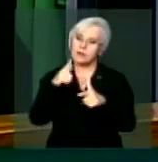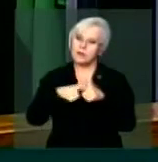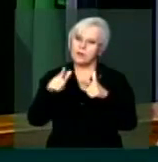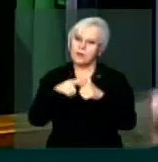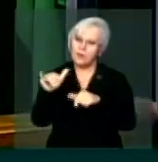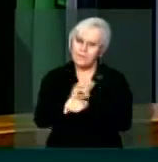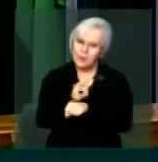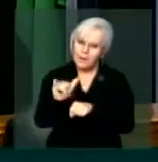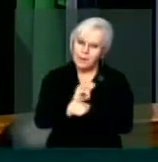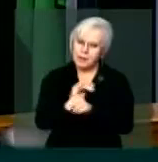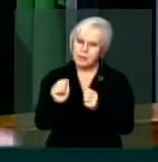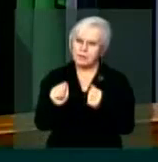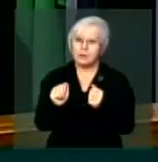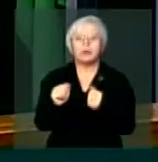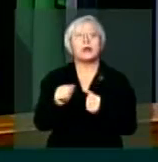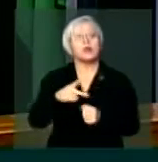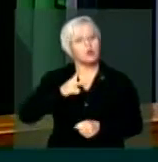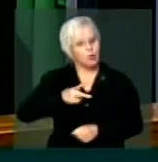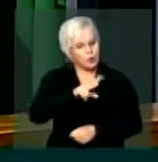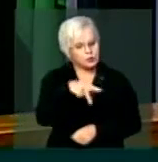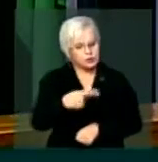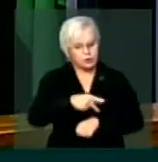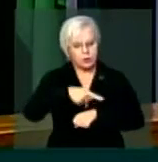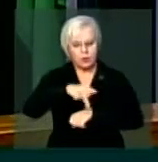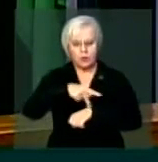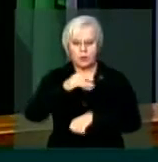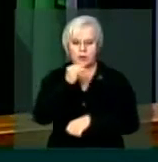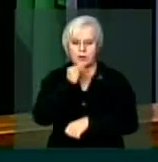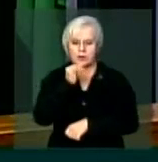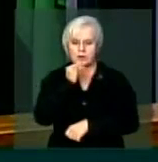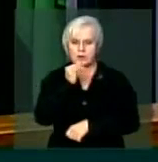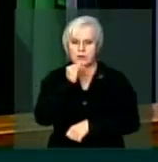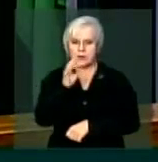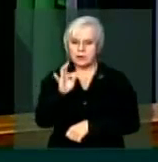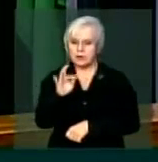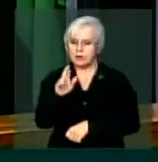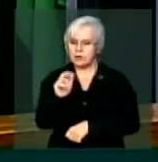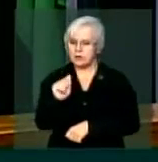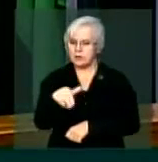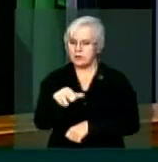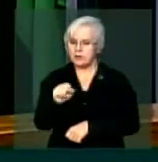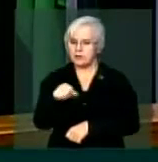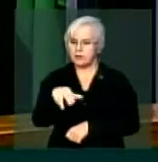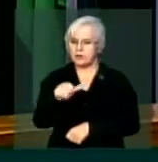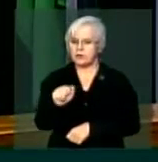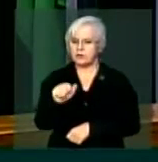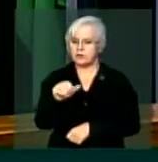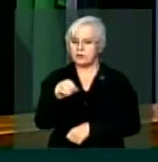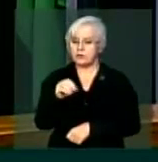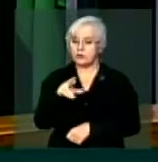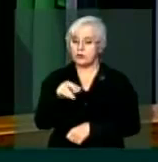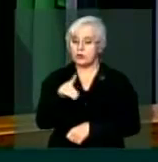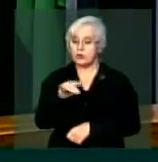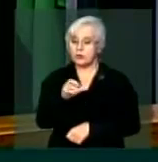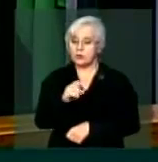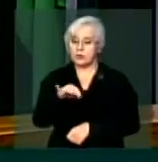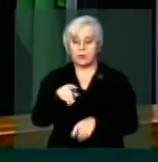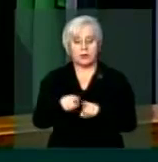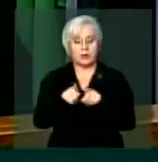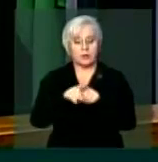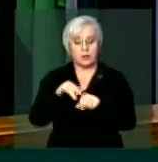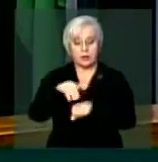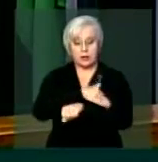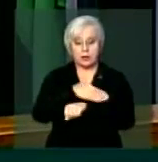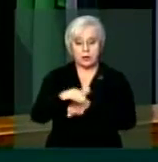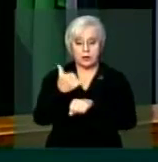estruturantes que ainda existem no nosso Brasil, como a questão da Transnordestina, como a questão das rodovias e